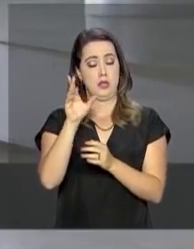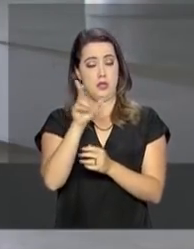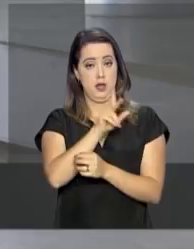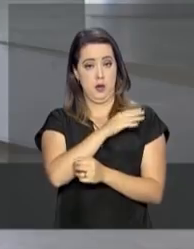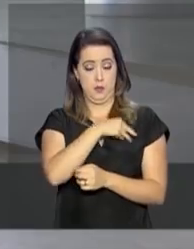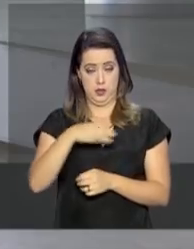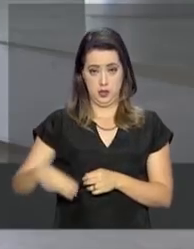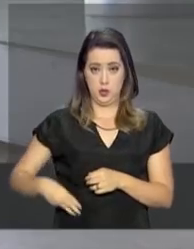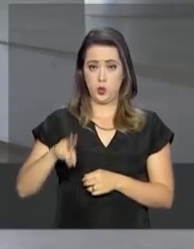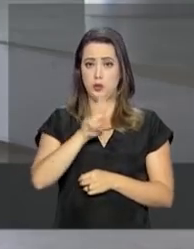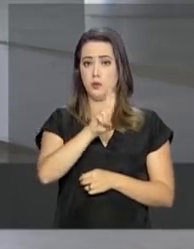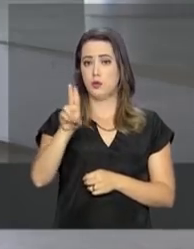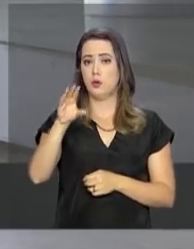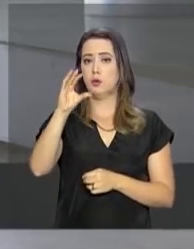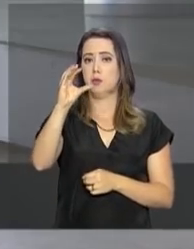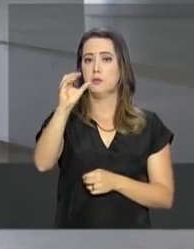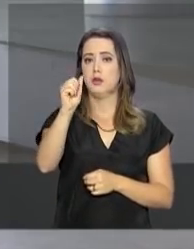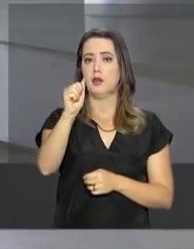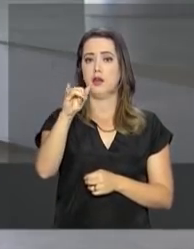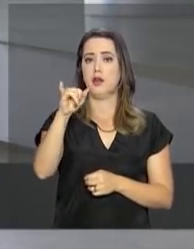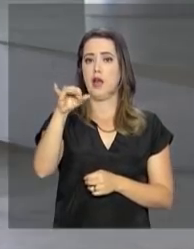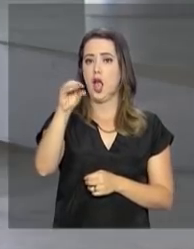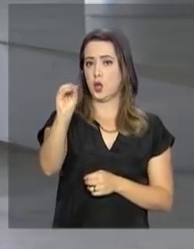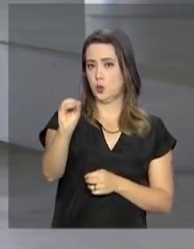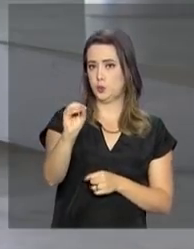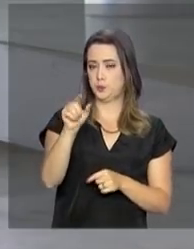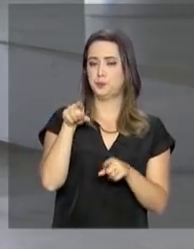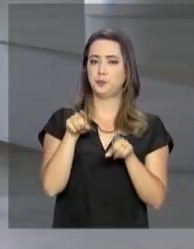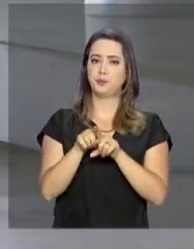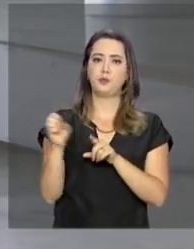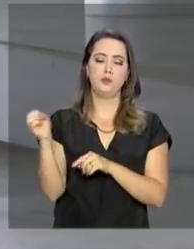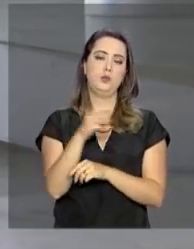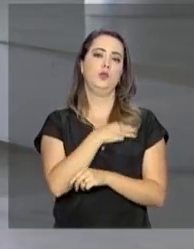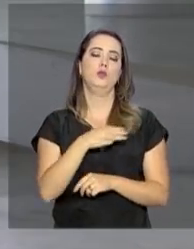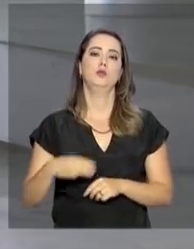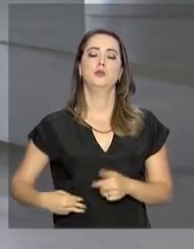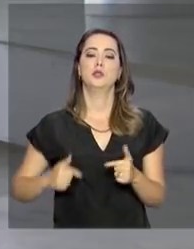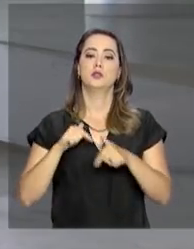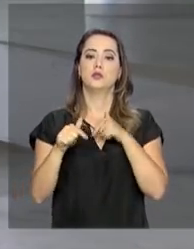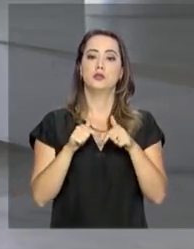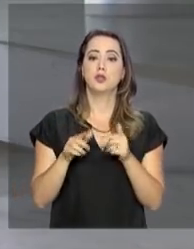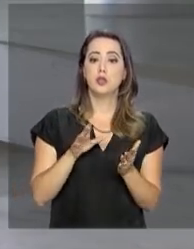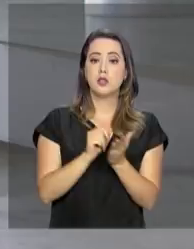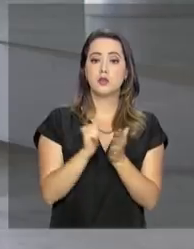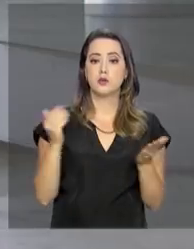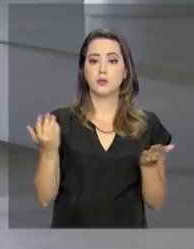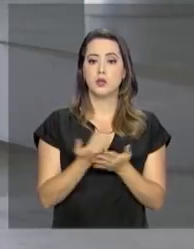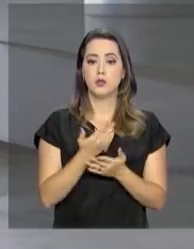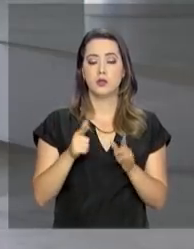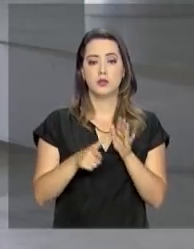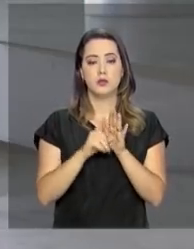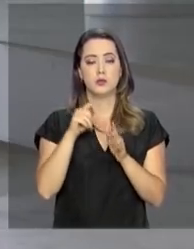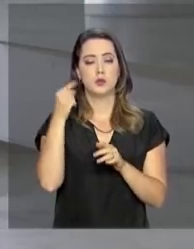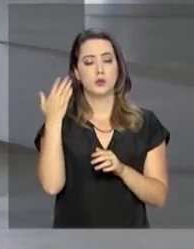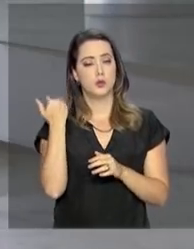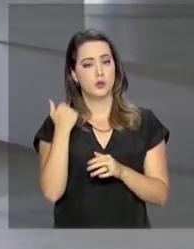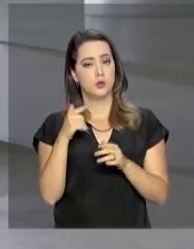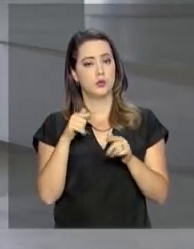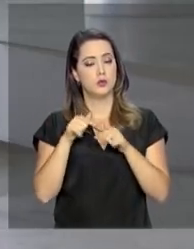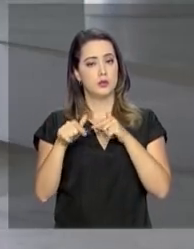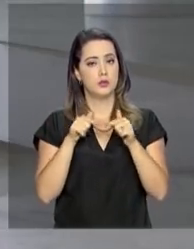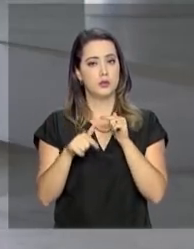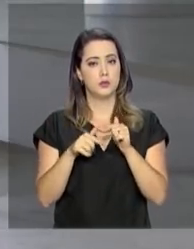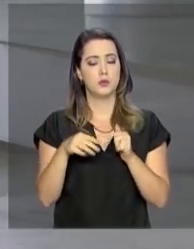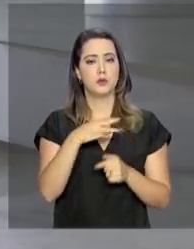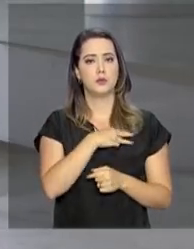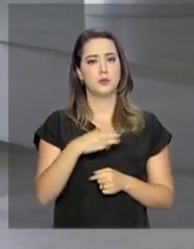Almeida Vieira de Mello como novo ministro do Trabalho. Ele assume a pasta que era ocupada interinamente pelo ministro da Casa